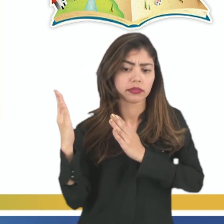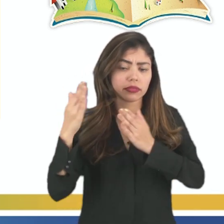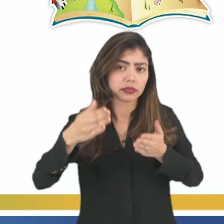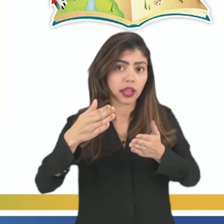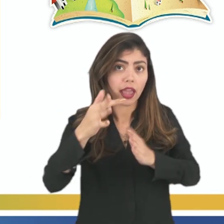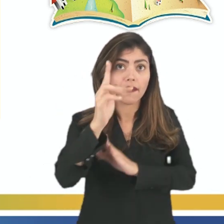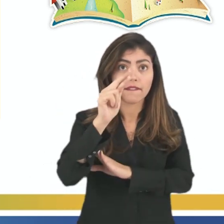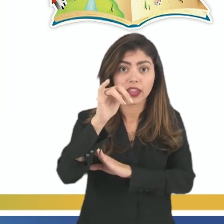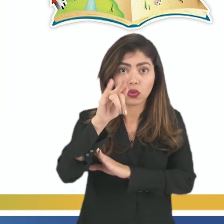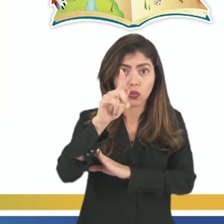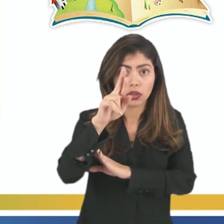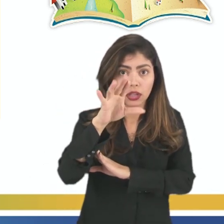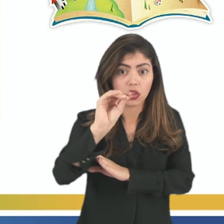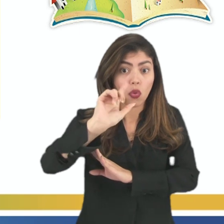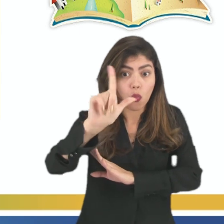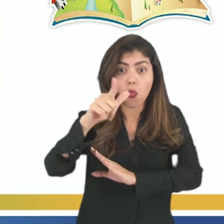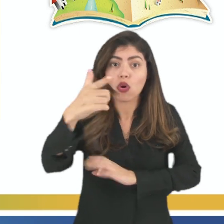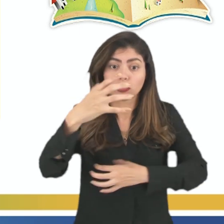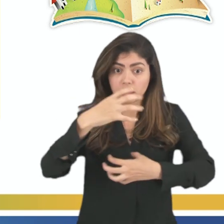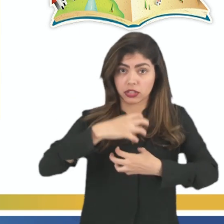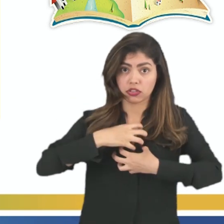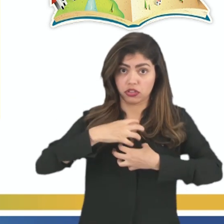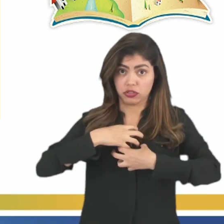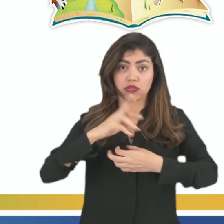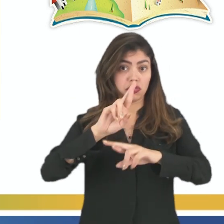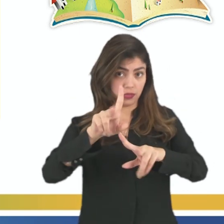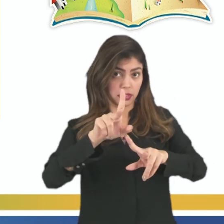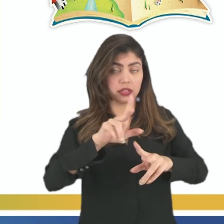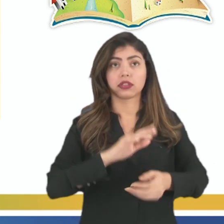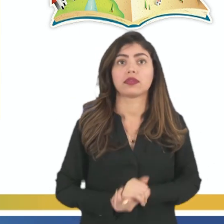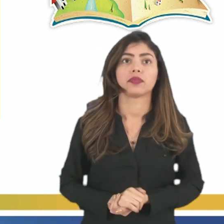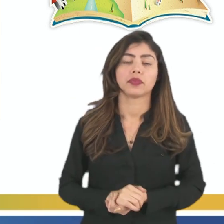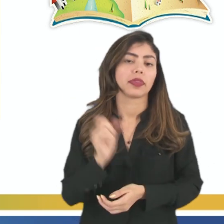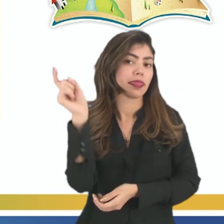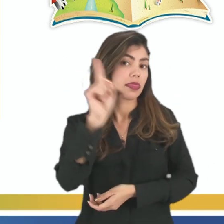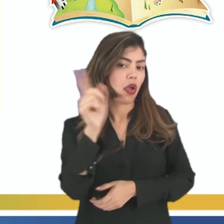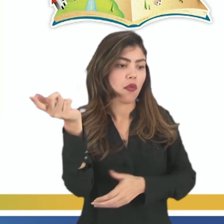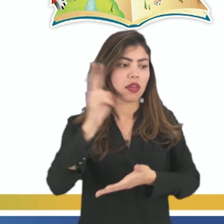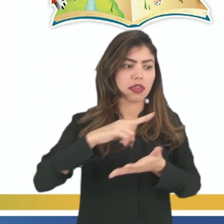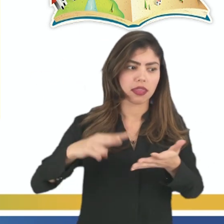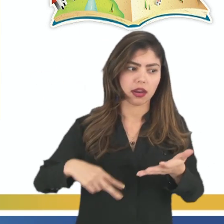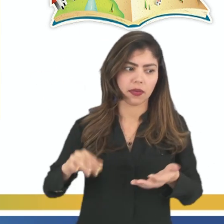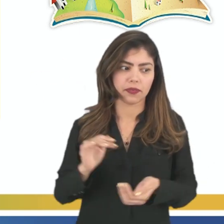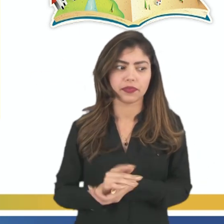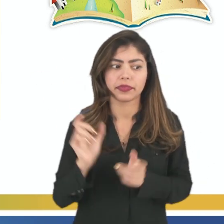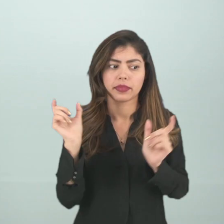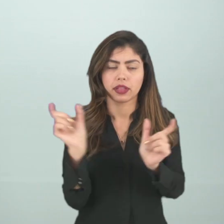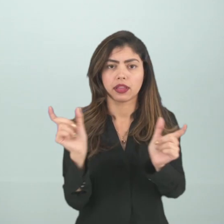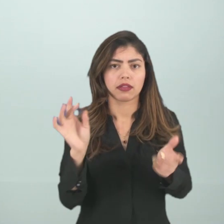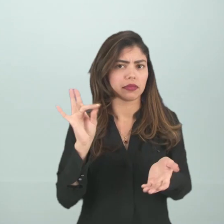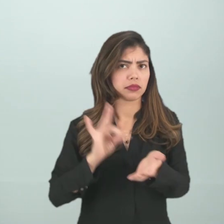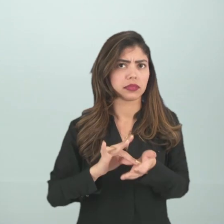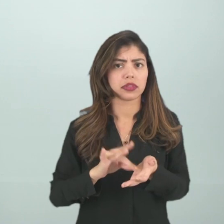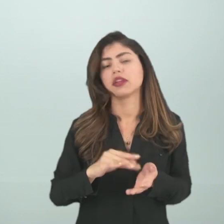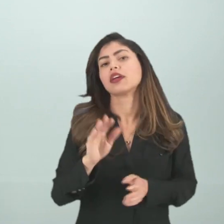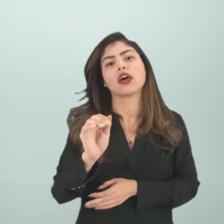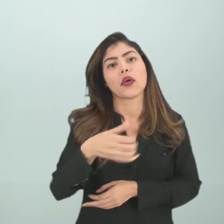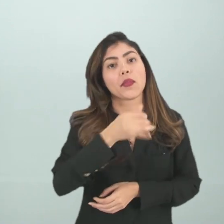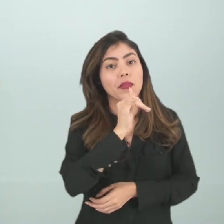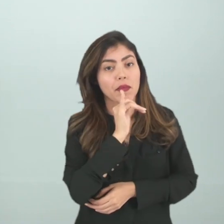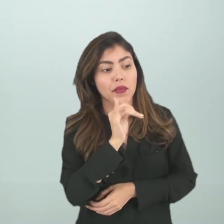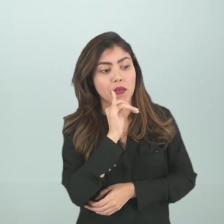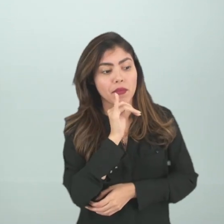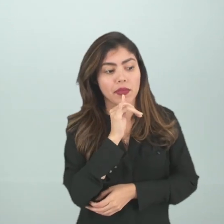figurado, no seu sentido não literal, tá? E aí lembra lá do termo abacaxi, abacaxi como